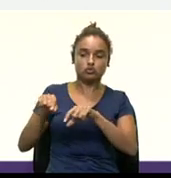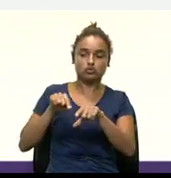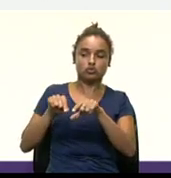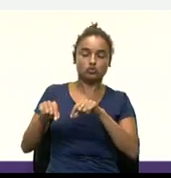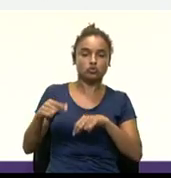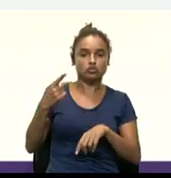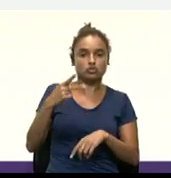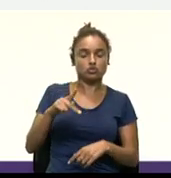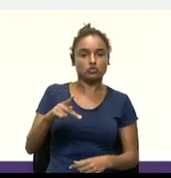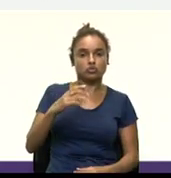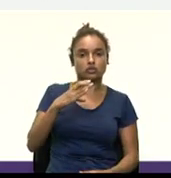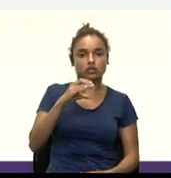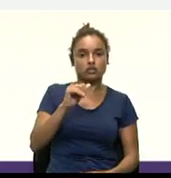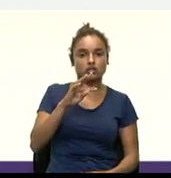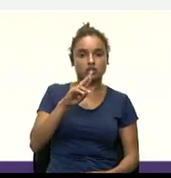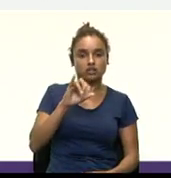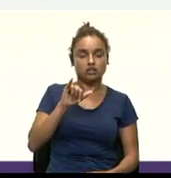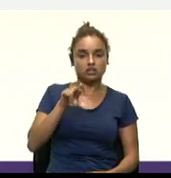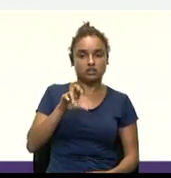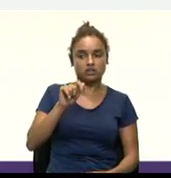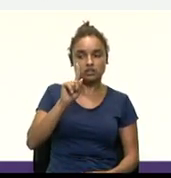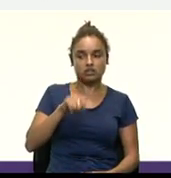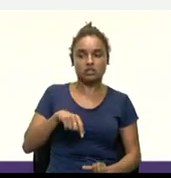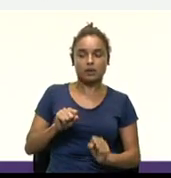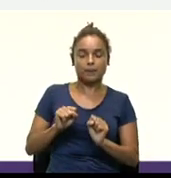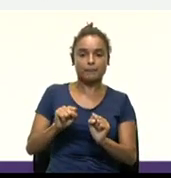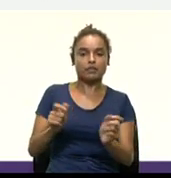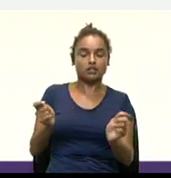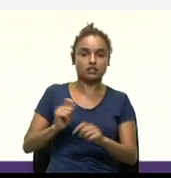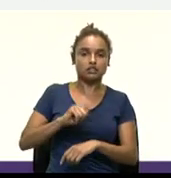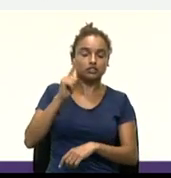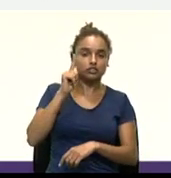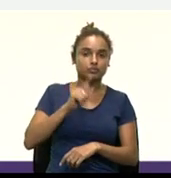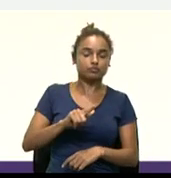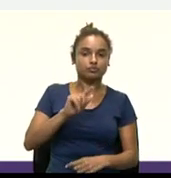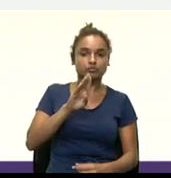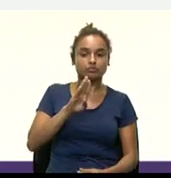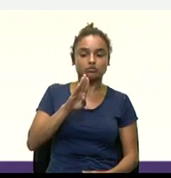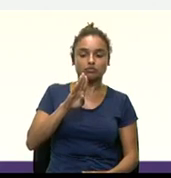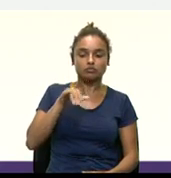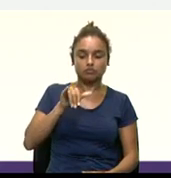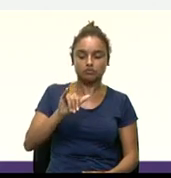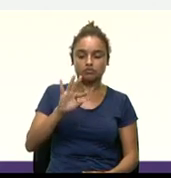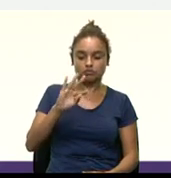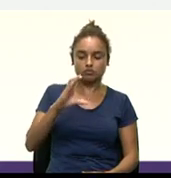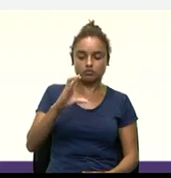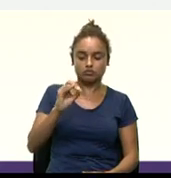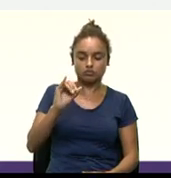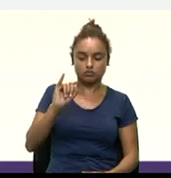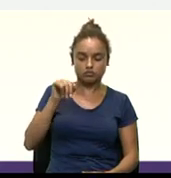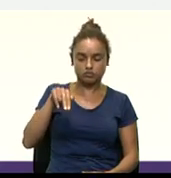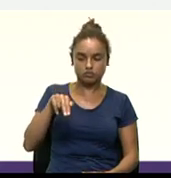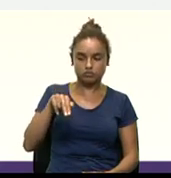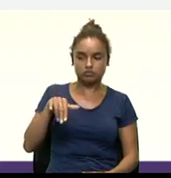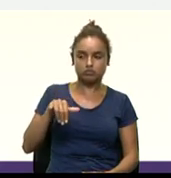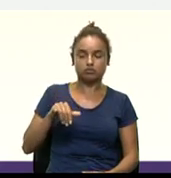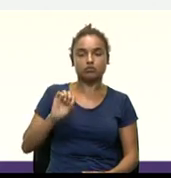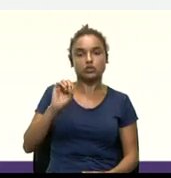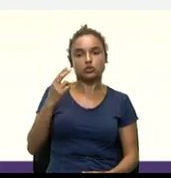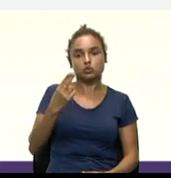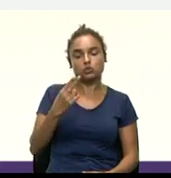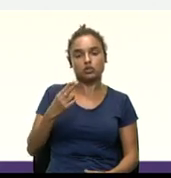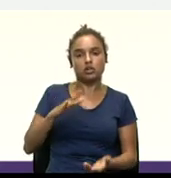carteira. Você pode levar a sua carteira Bitcoin para o seu smartphone ou